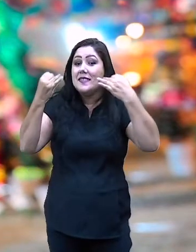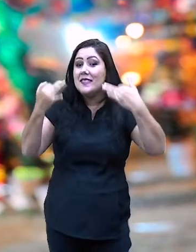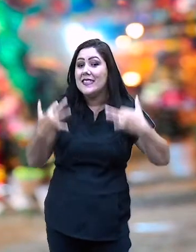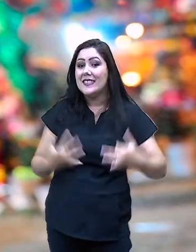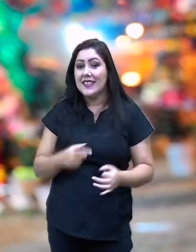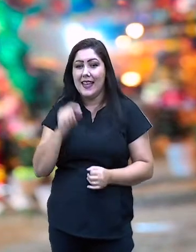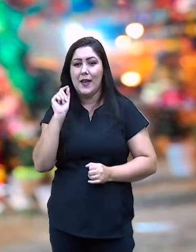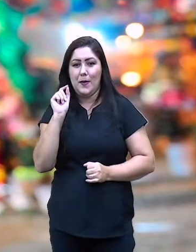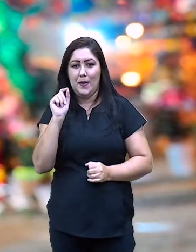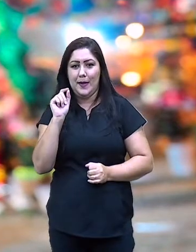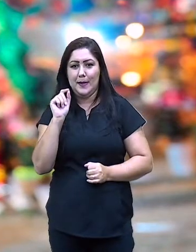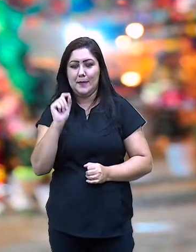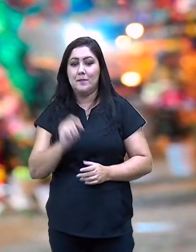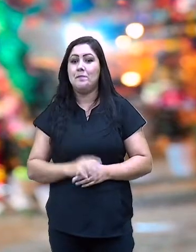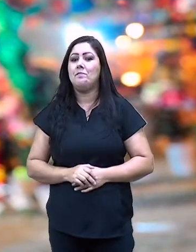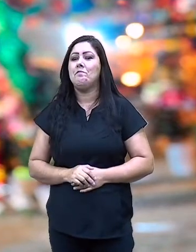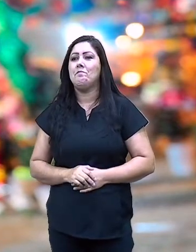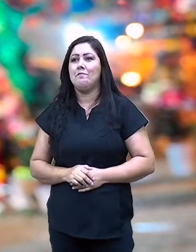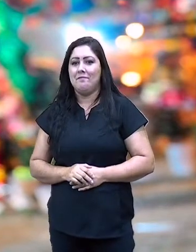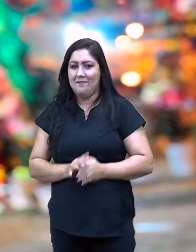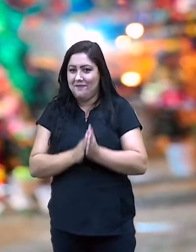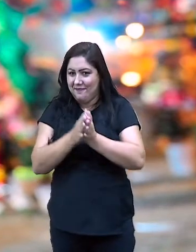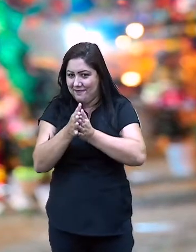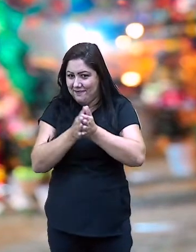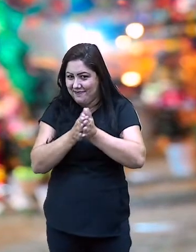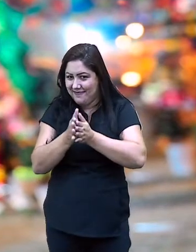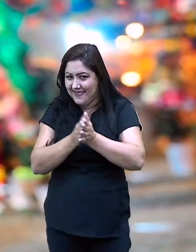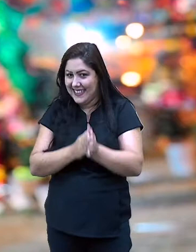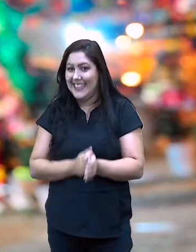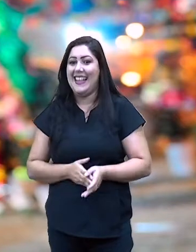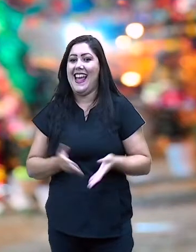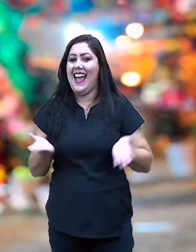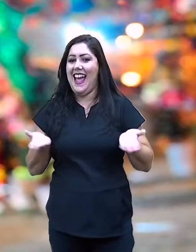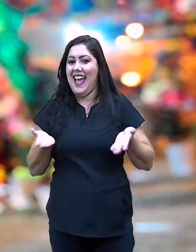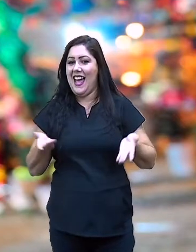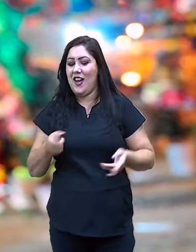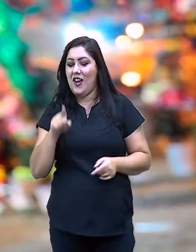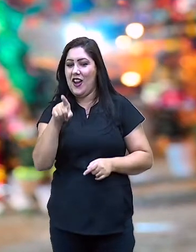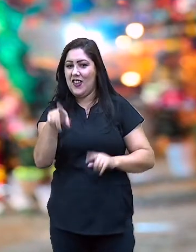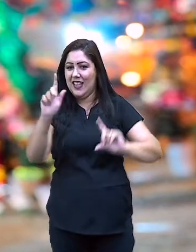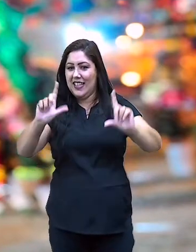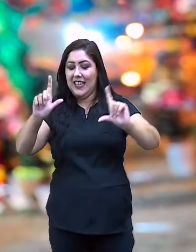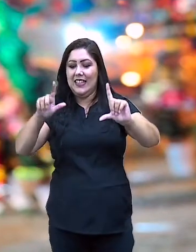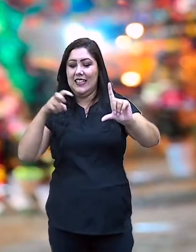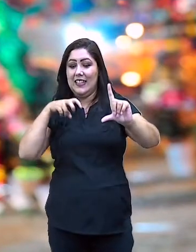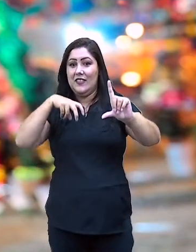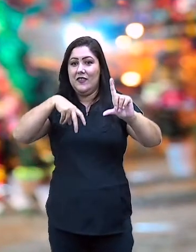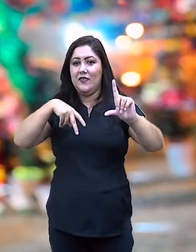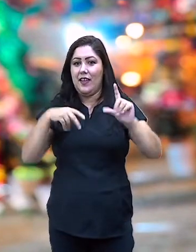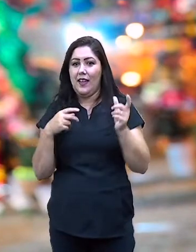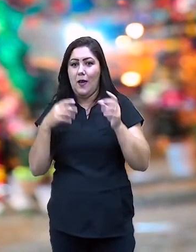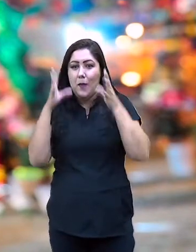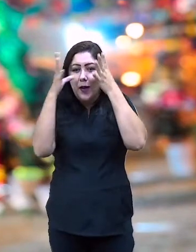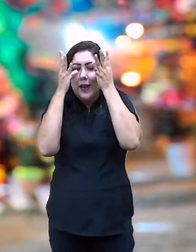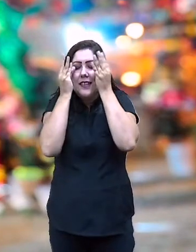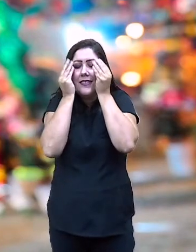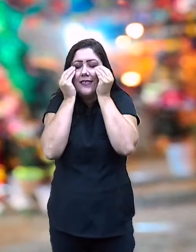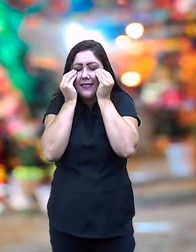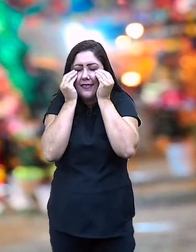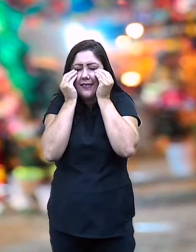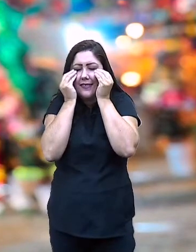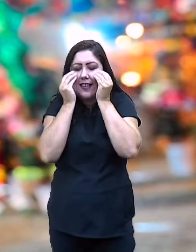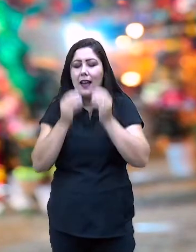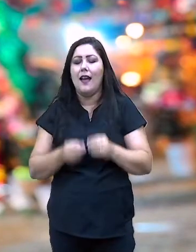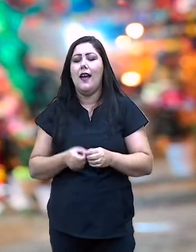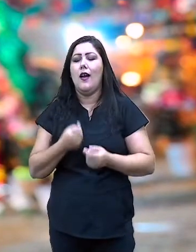quero que vocês agora, se estão em frente à TV, fechem os olhos, contem até